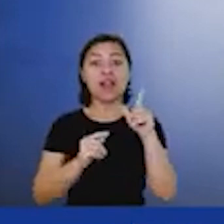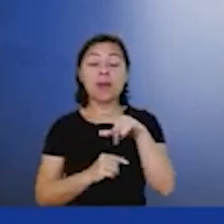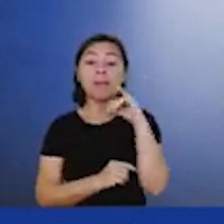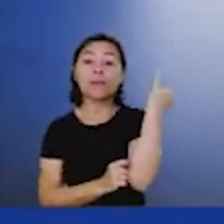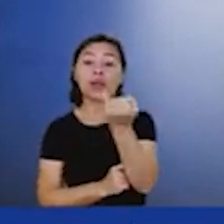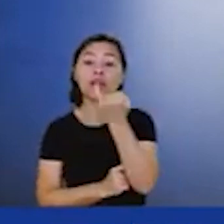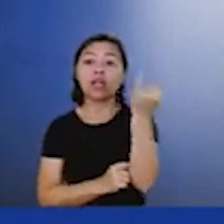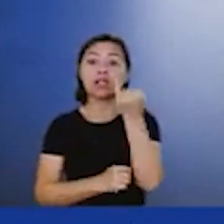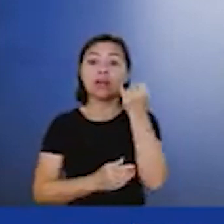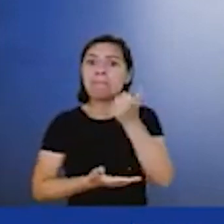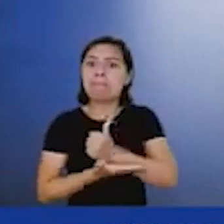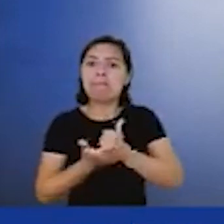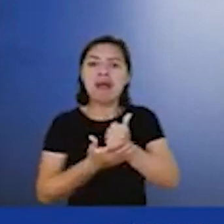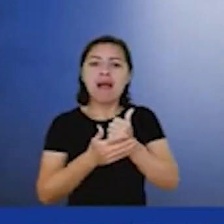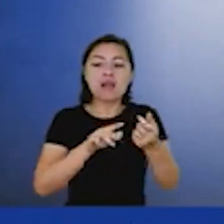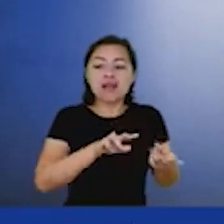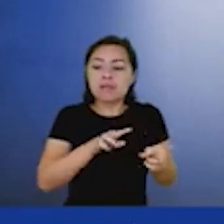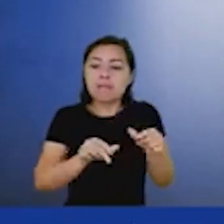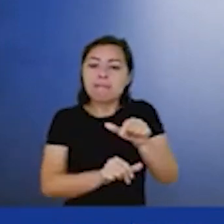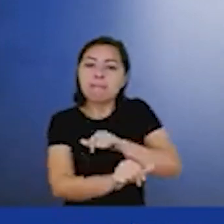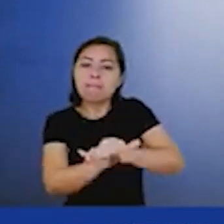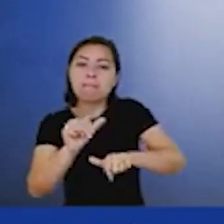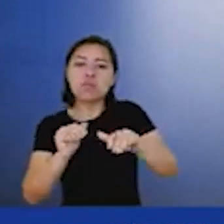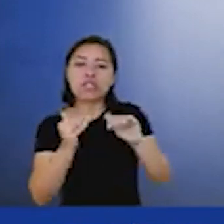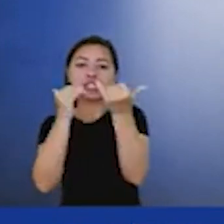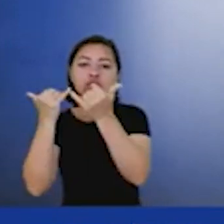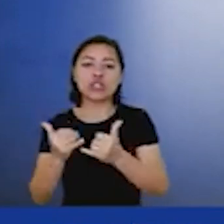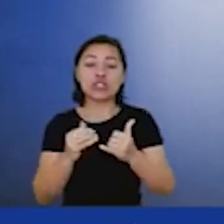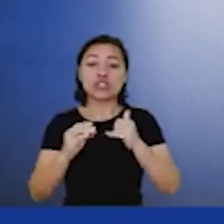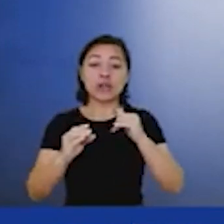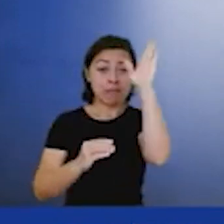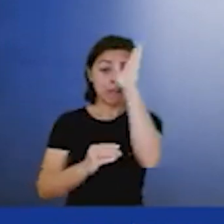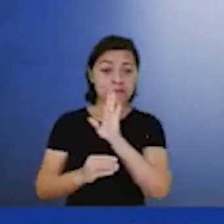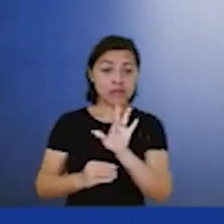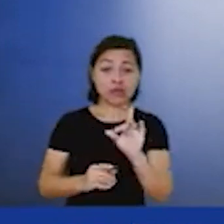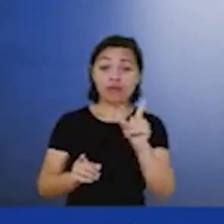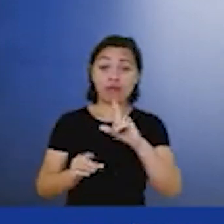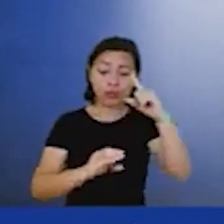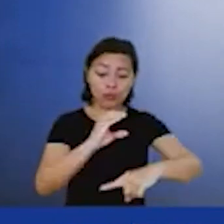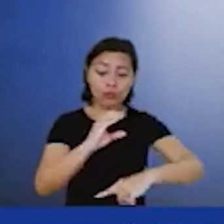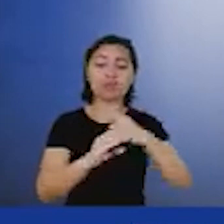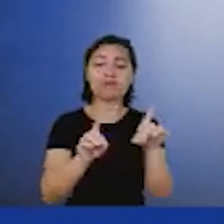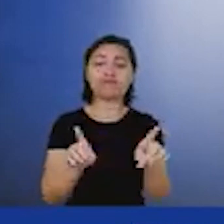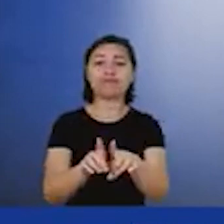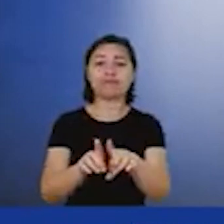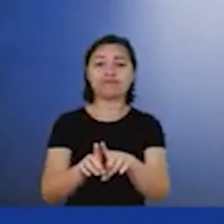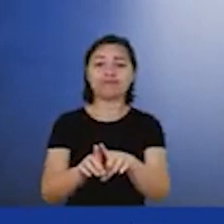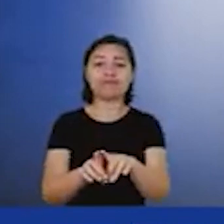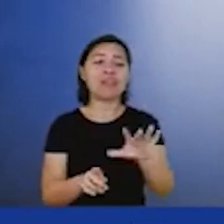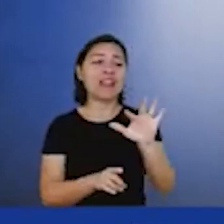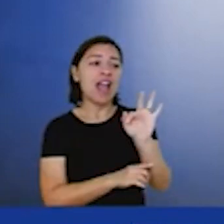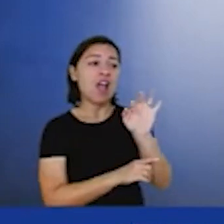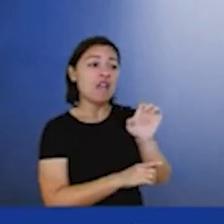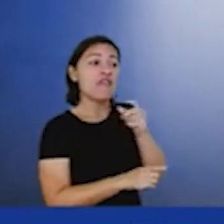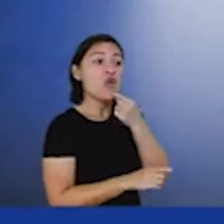fundamental na transição energética, tanto no Brasil como no mundo. Agora, como a Fernanda colocou, o Alex também colocou,